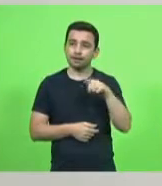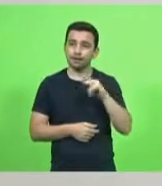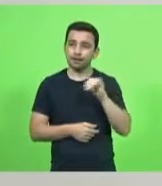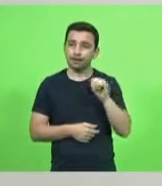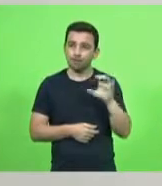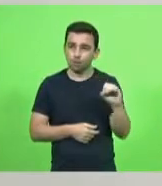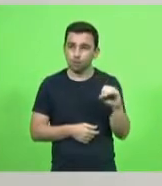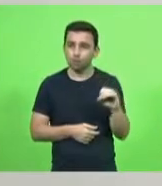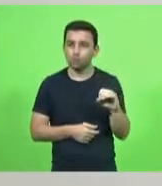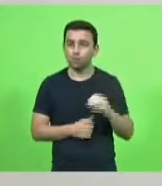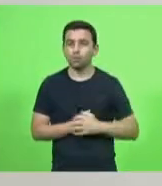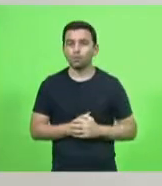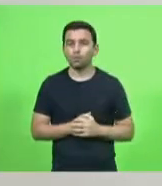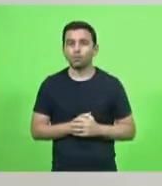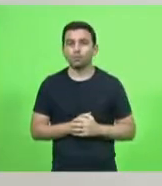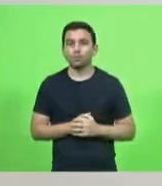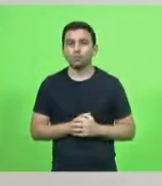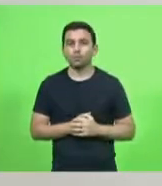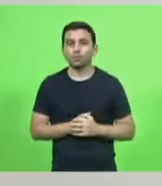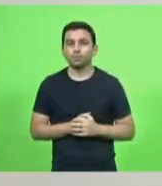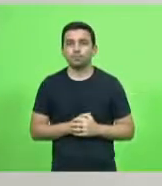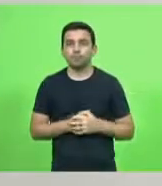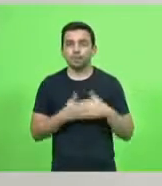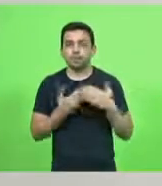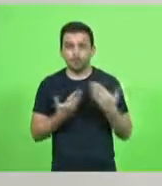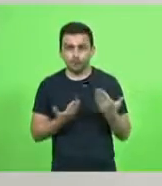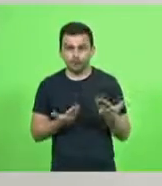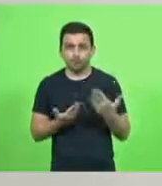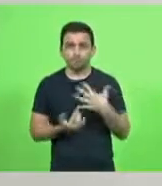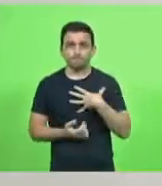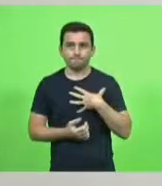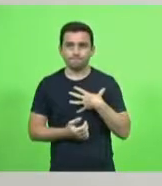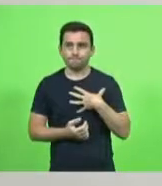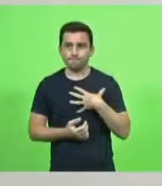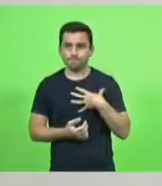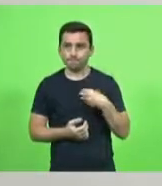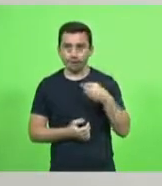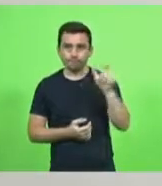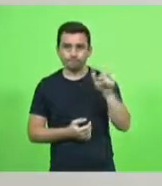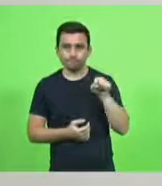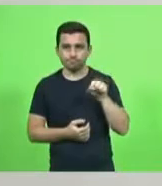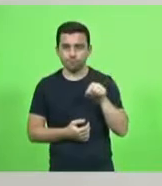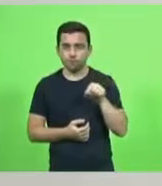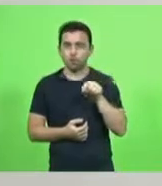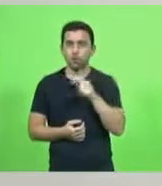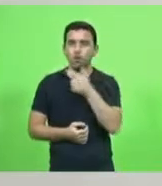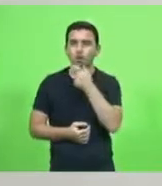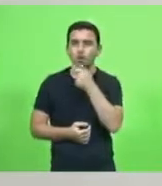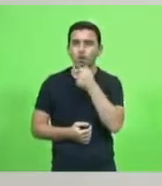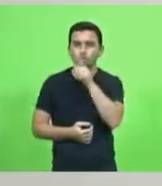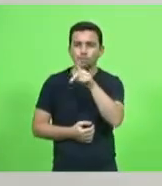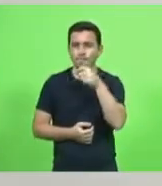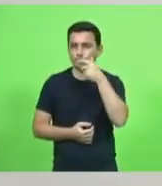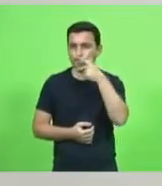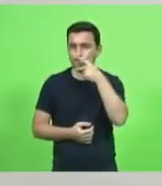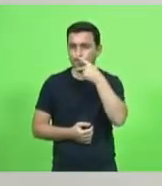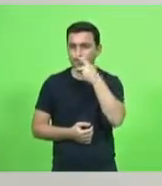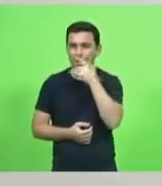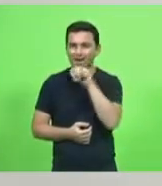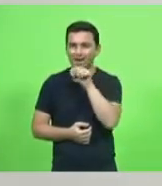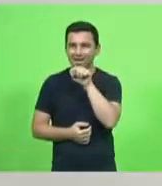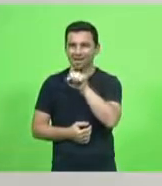Rua do Fogo. Filha de Eloy Francisco Nunes, que foi juiz de paz,